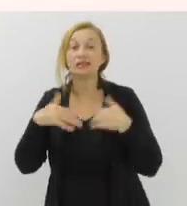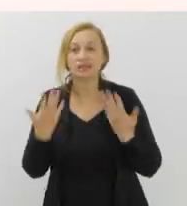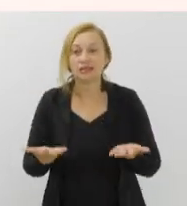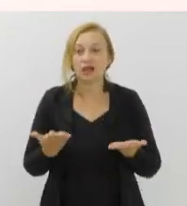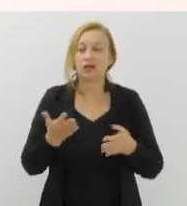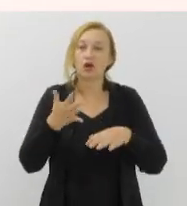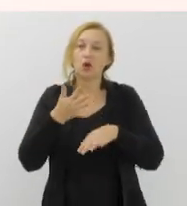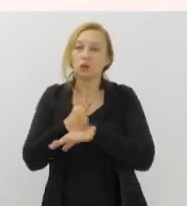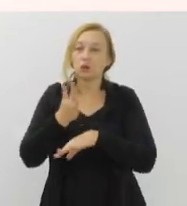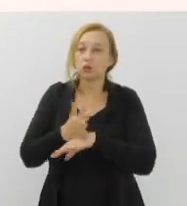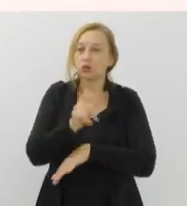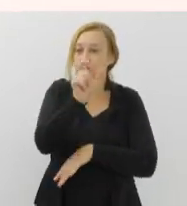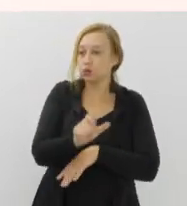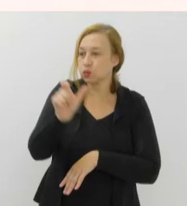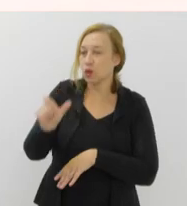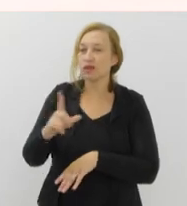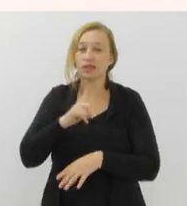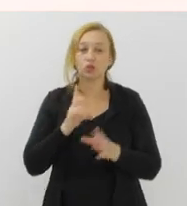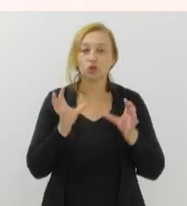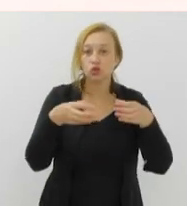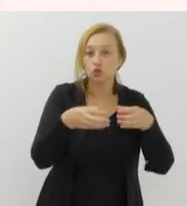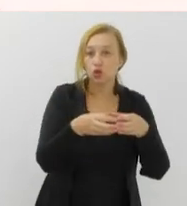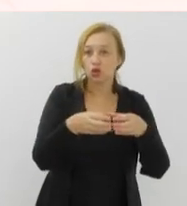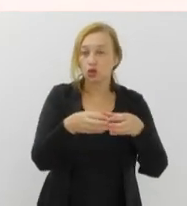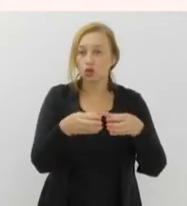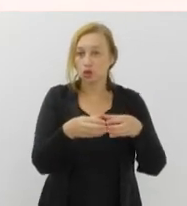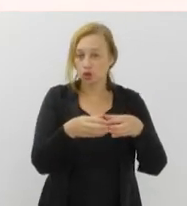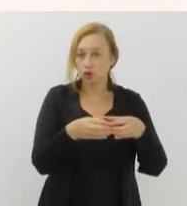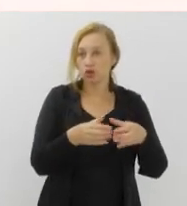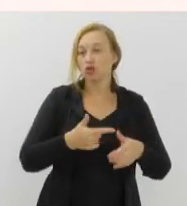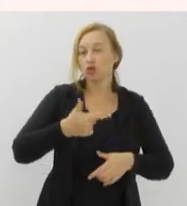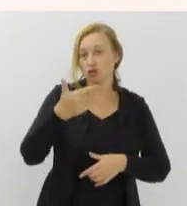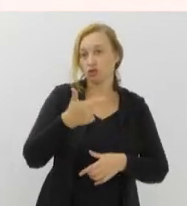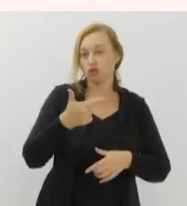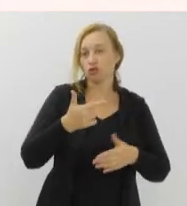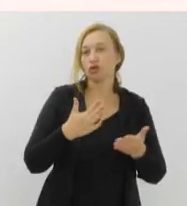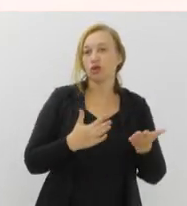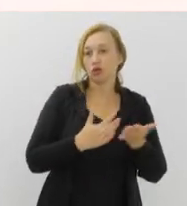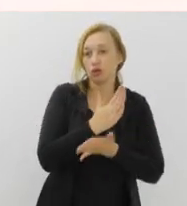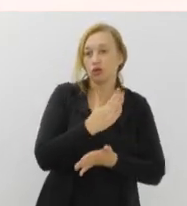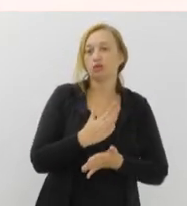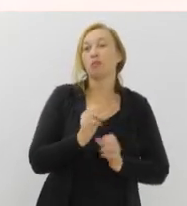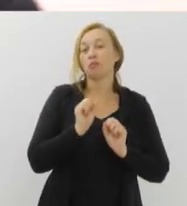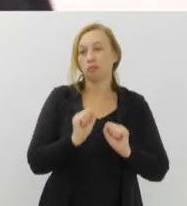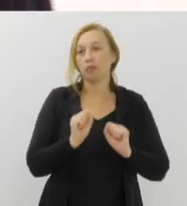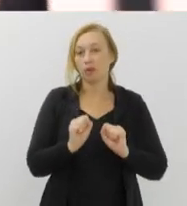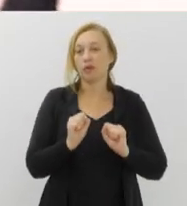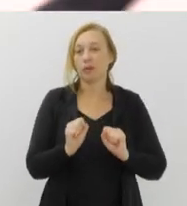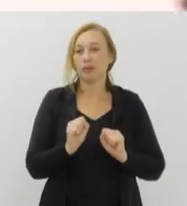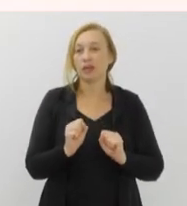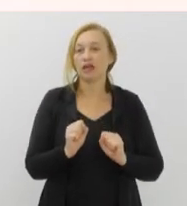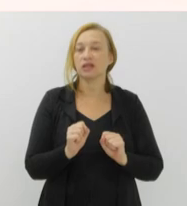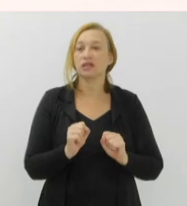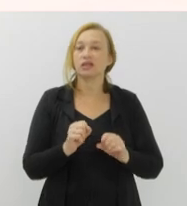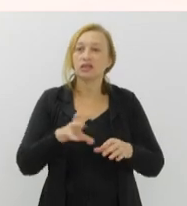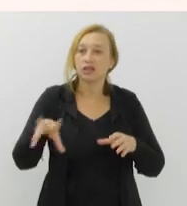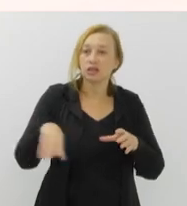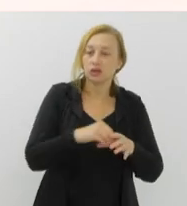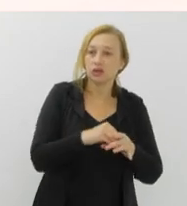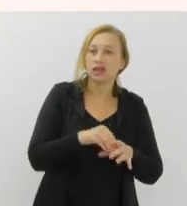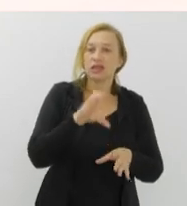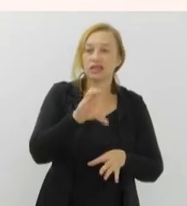categorias, nós temos duas categorias. Primeiro, quem pode participar, né? É importante a gente dizer isso. Só pode participar quem tem